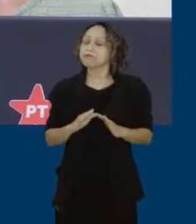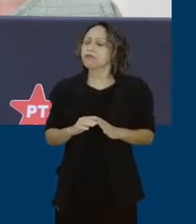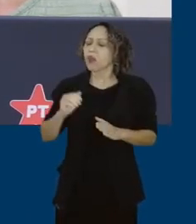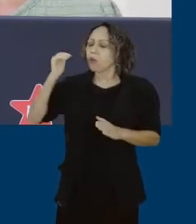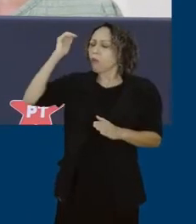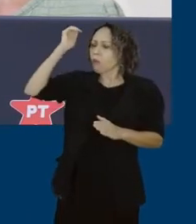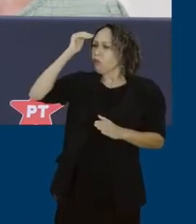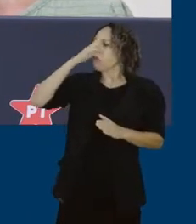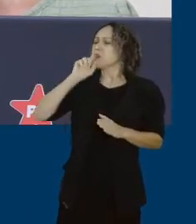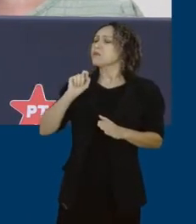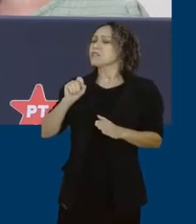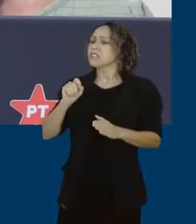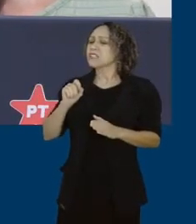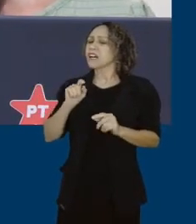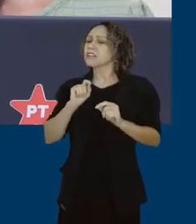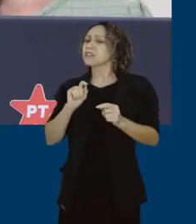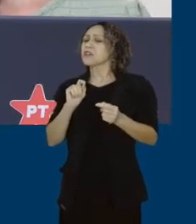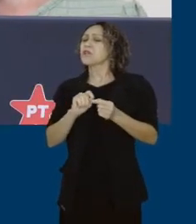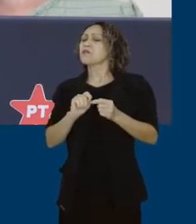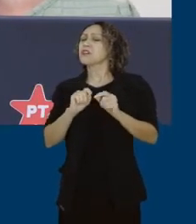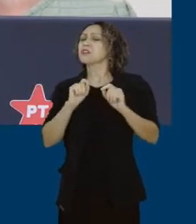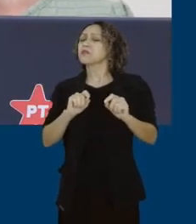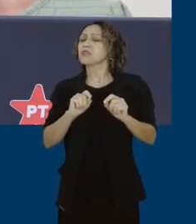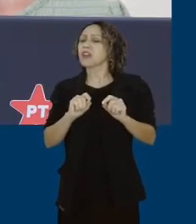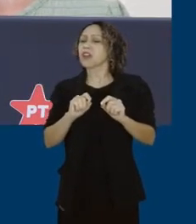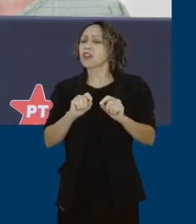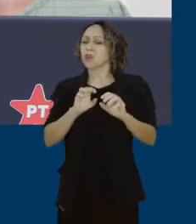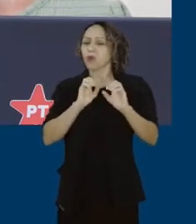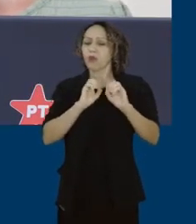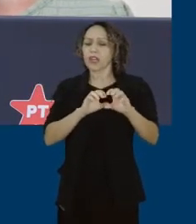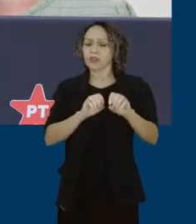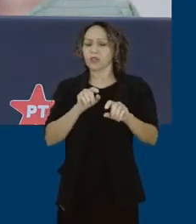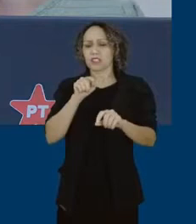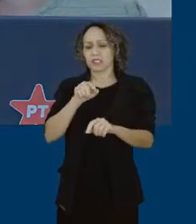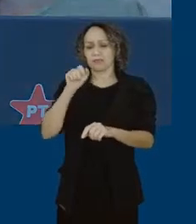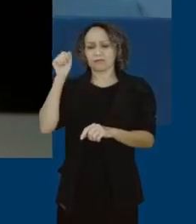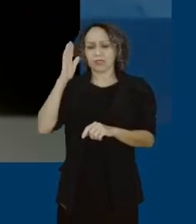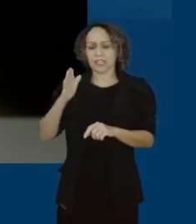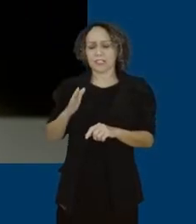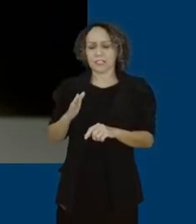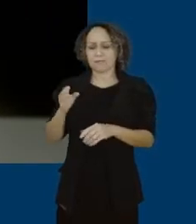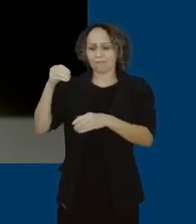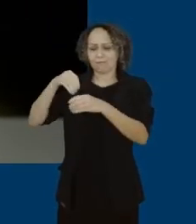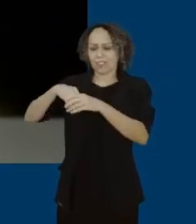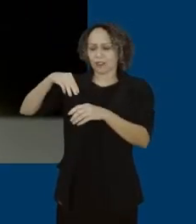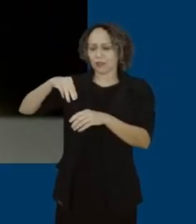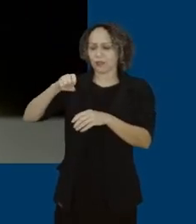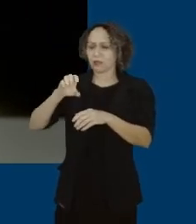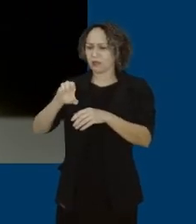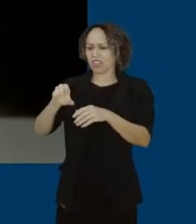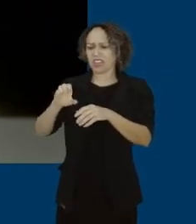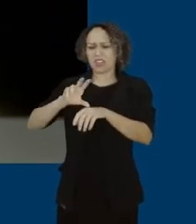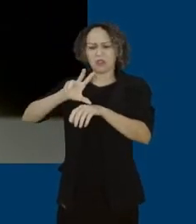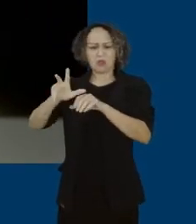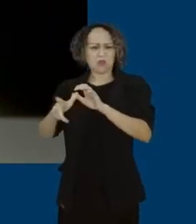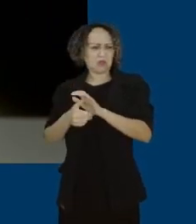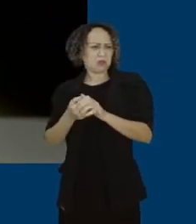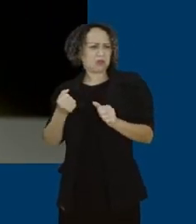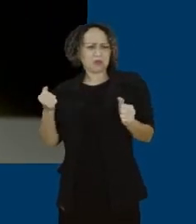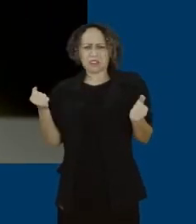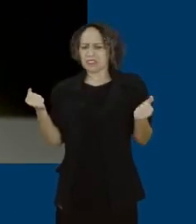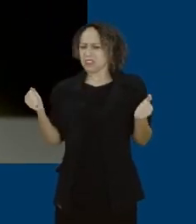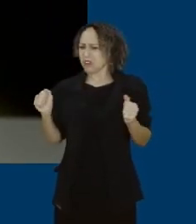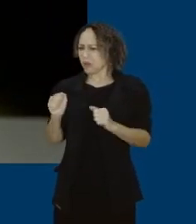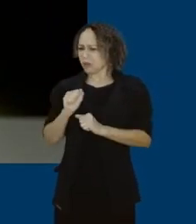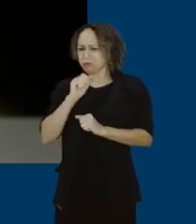Olha, Amanda, acabei de falar isso na tribuna agora. É farrão no MEC, né? Corrupção deslavada. Eles transformaram o